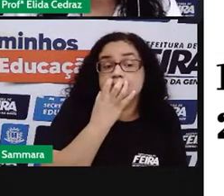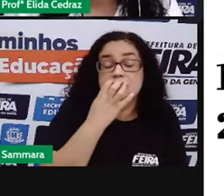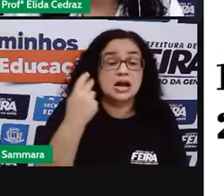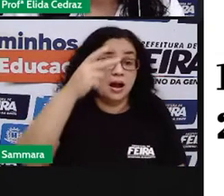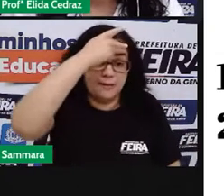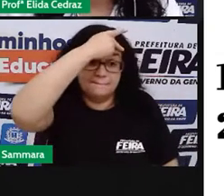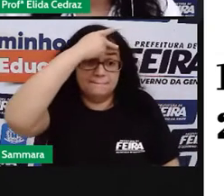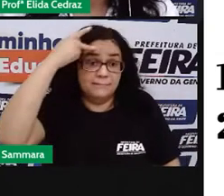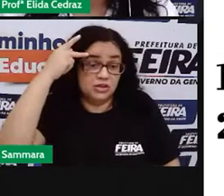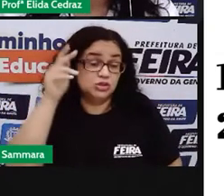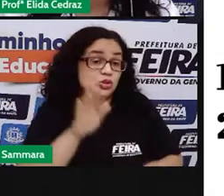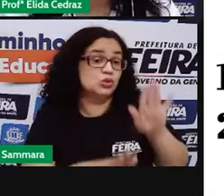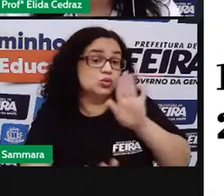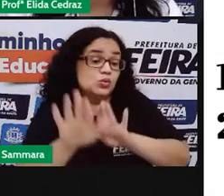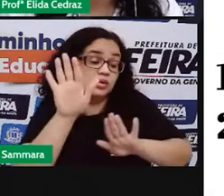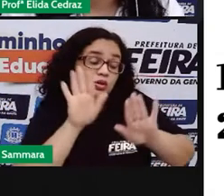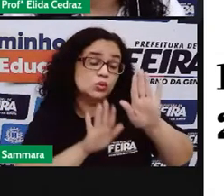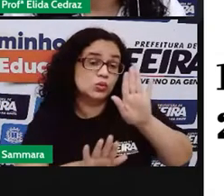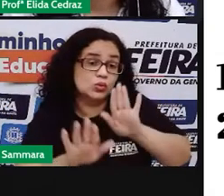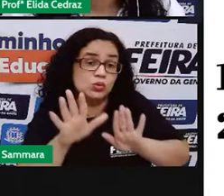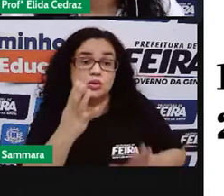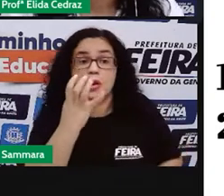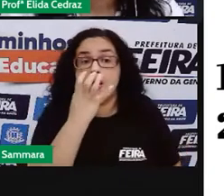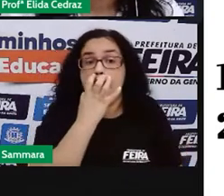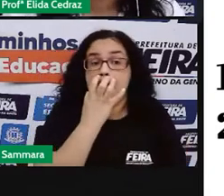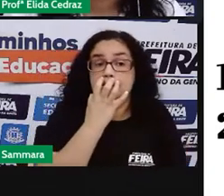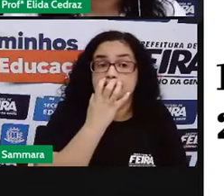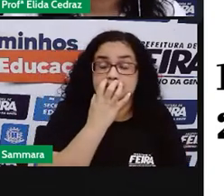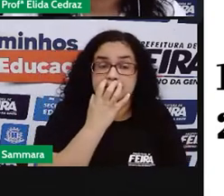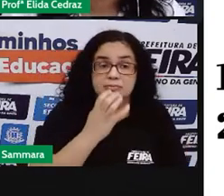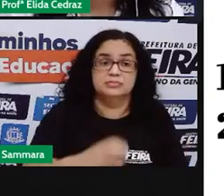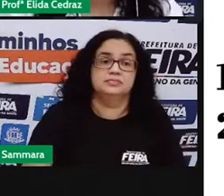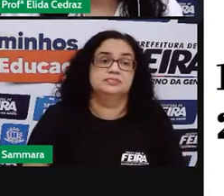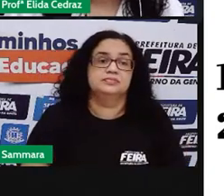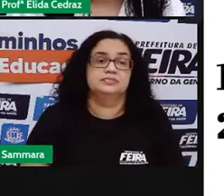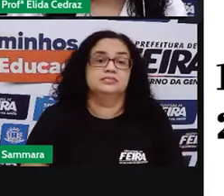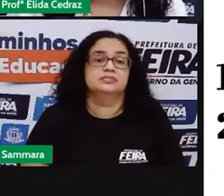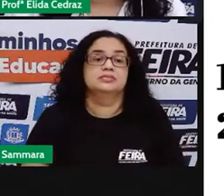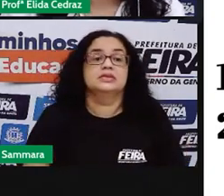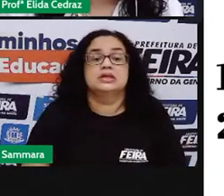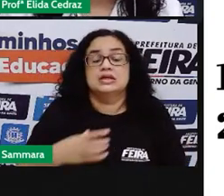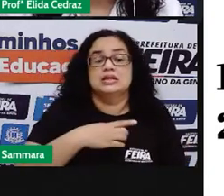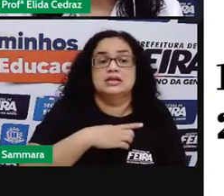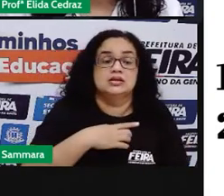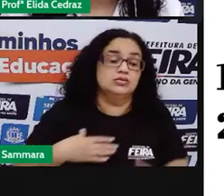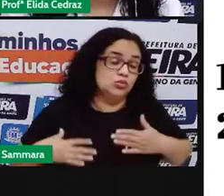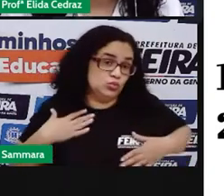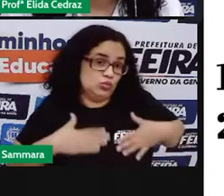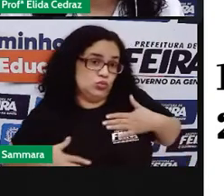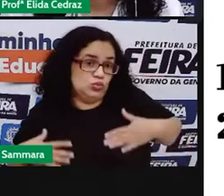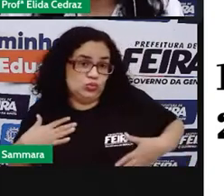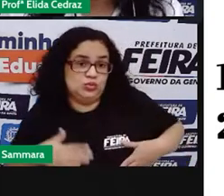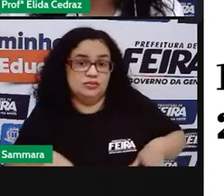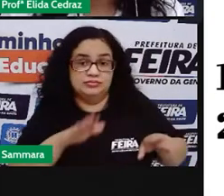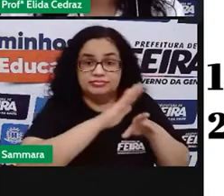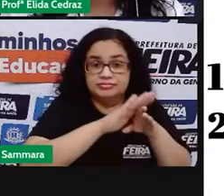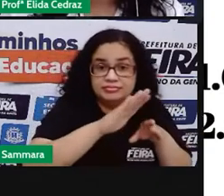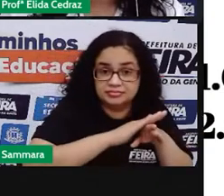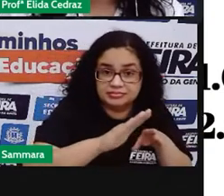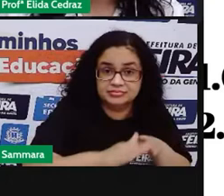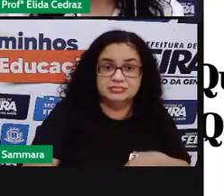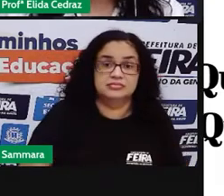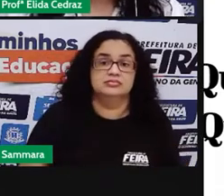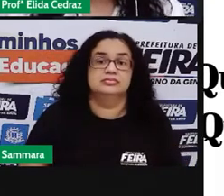As pessoas que criam e adotam os cães e vão levar para dar banho e tosar o perro.